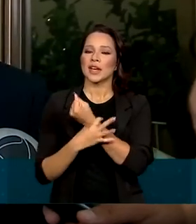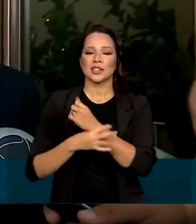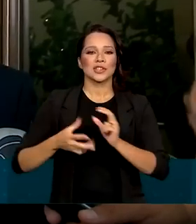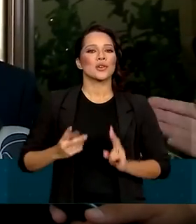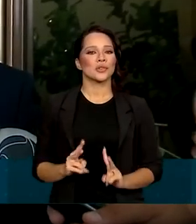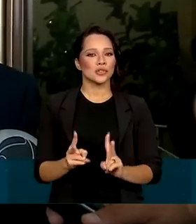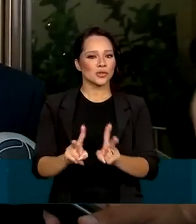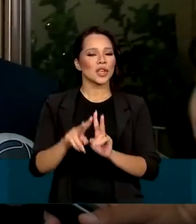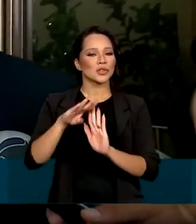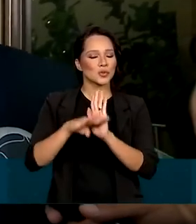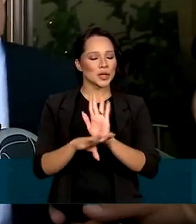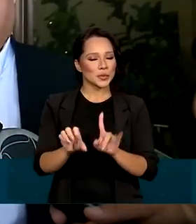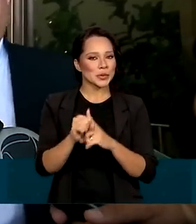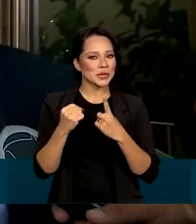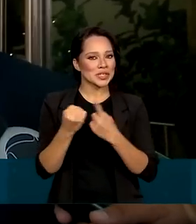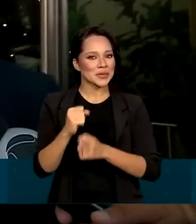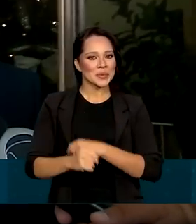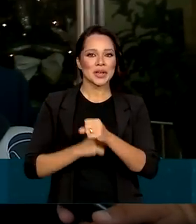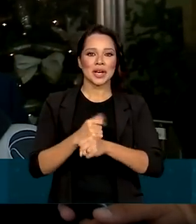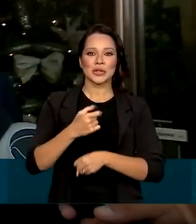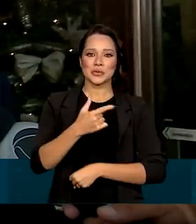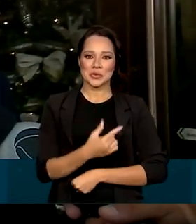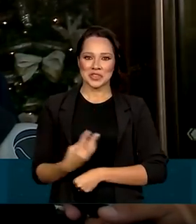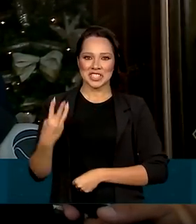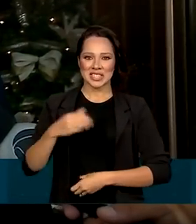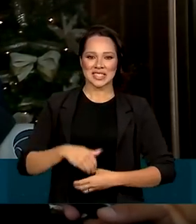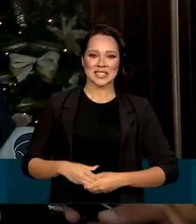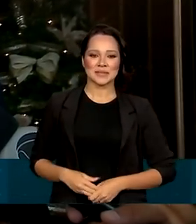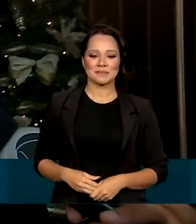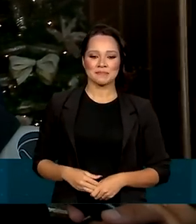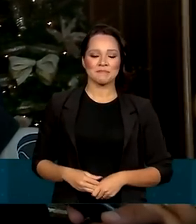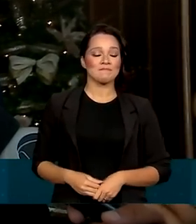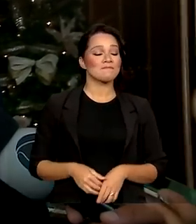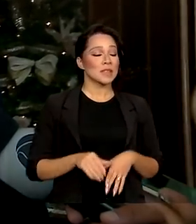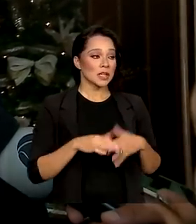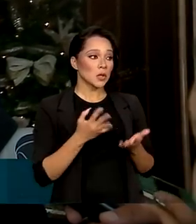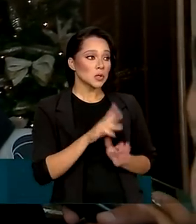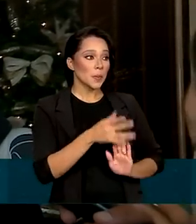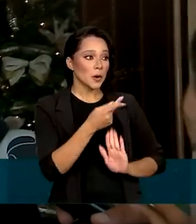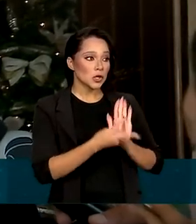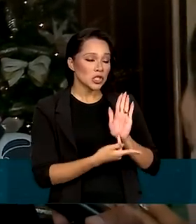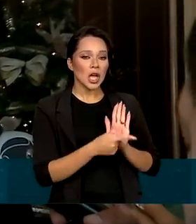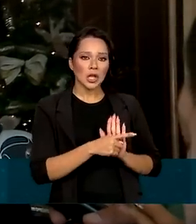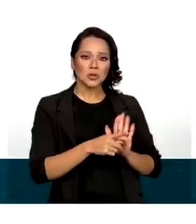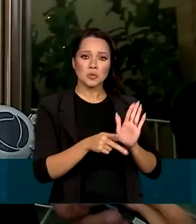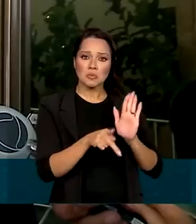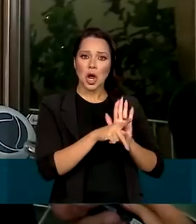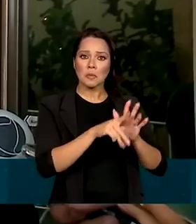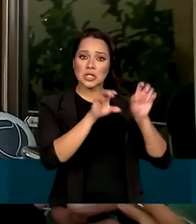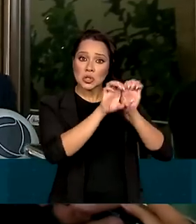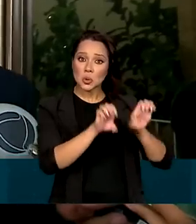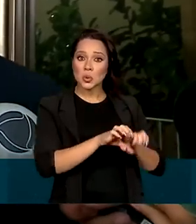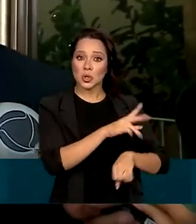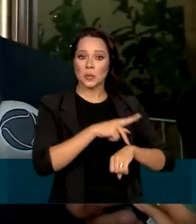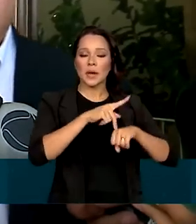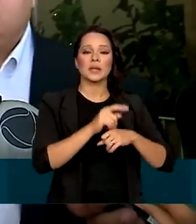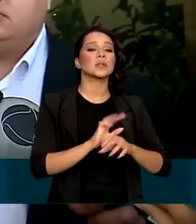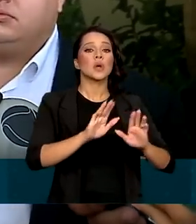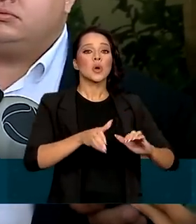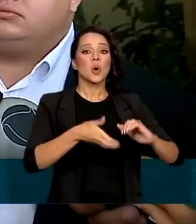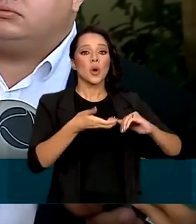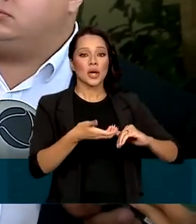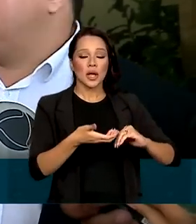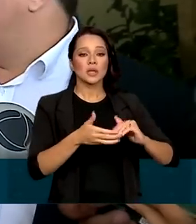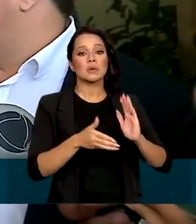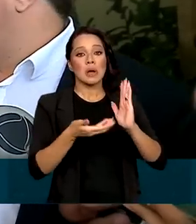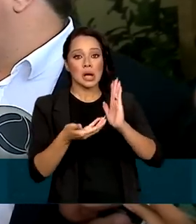continuidade dos programas sociais em 2023. São projetos estruturais do país. Congresso, Câmara e Senado